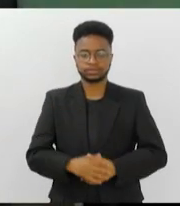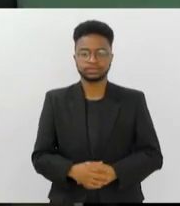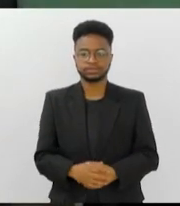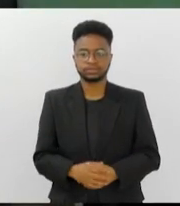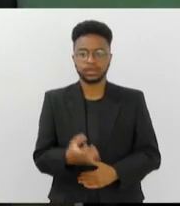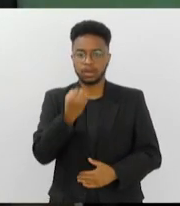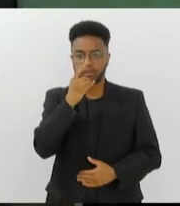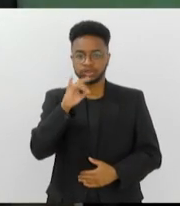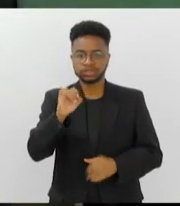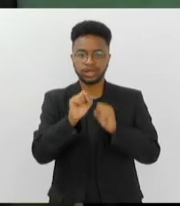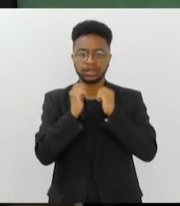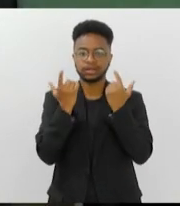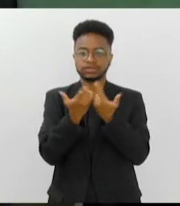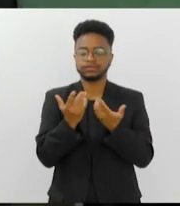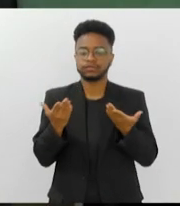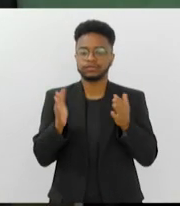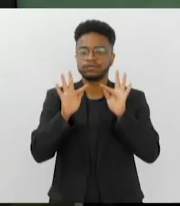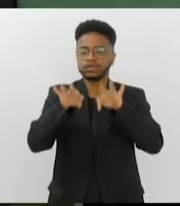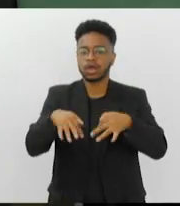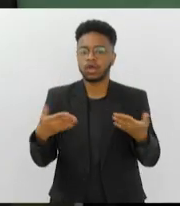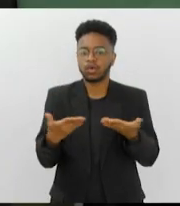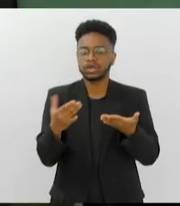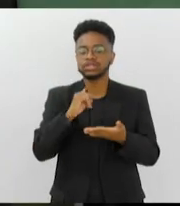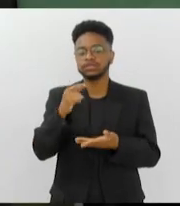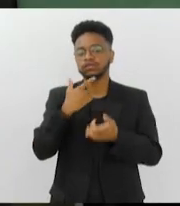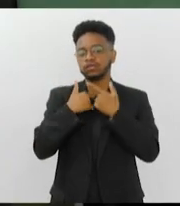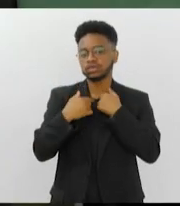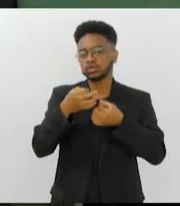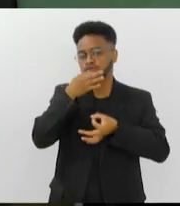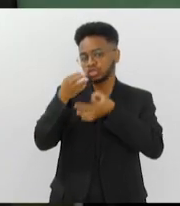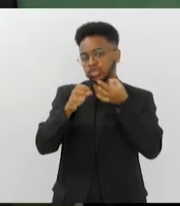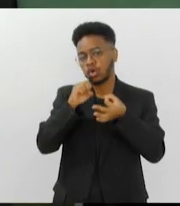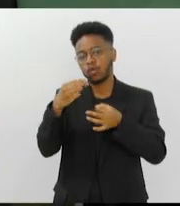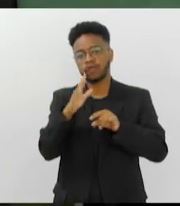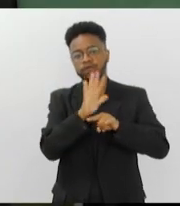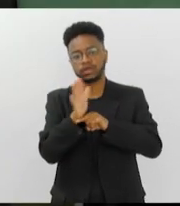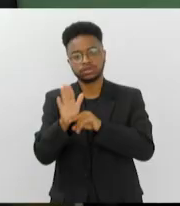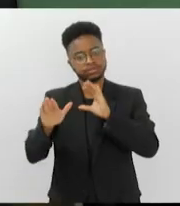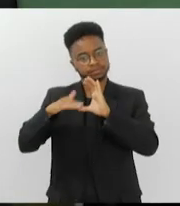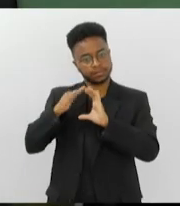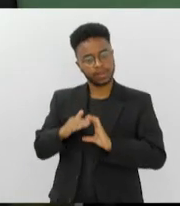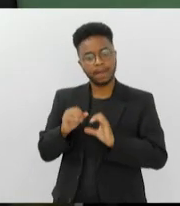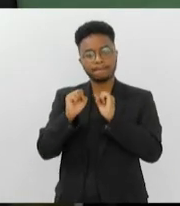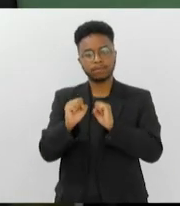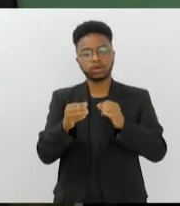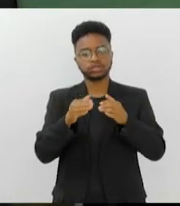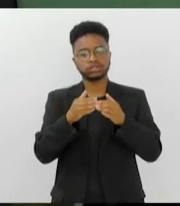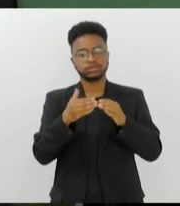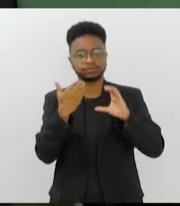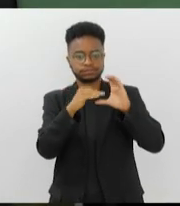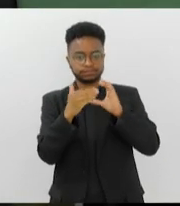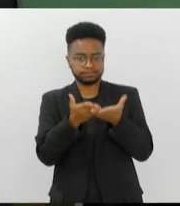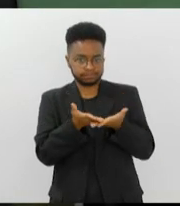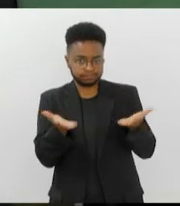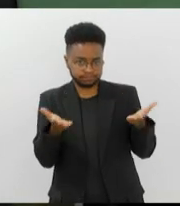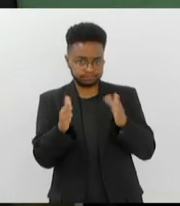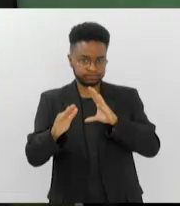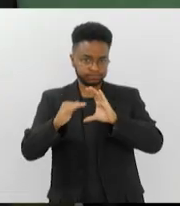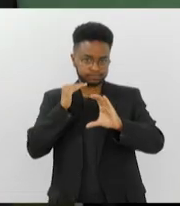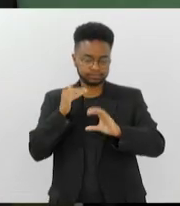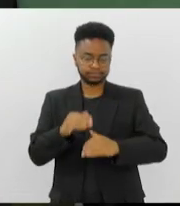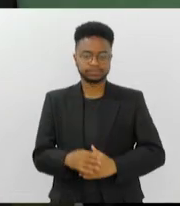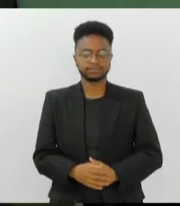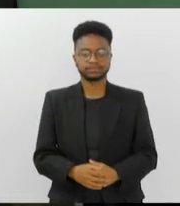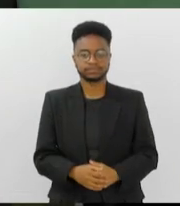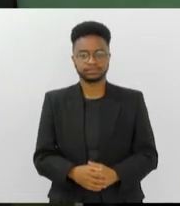O Bom Dia Alerj termina aqui. Se você quiser enviar sugestões ou vídeos aí da sua cidade, é só acessar nosso e-mail tvalerja arrobaalerja